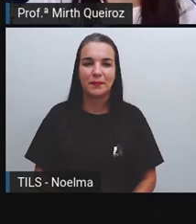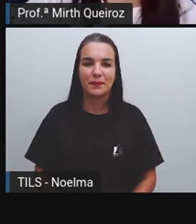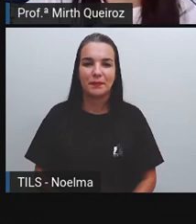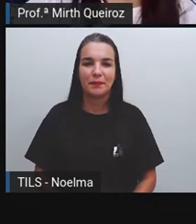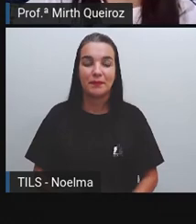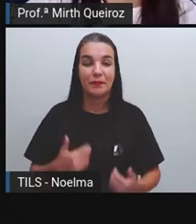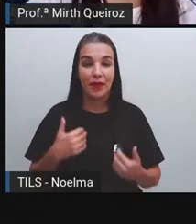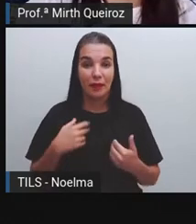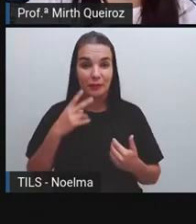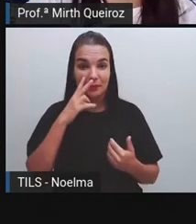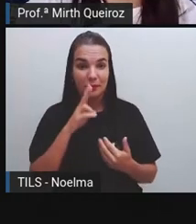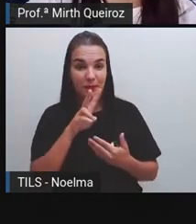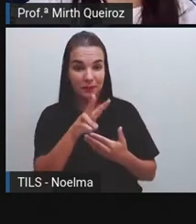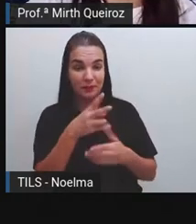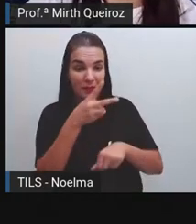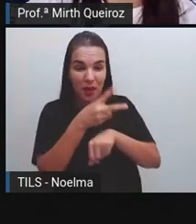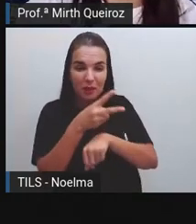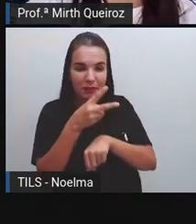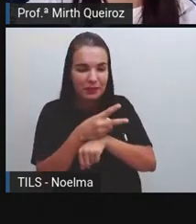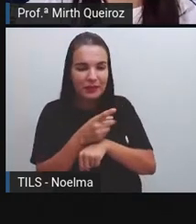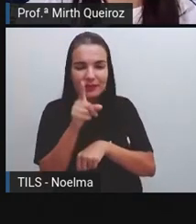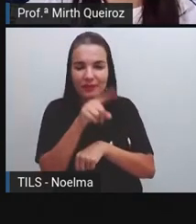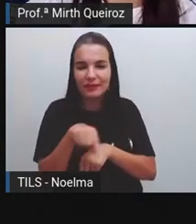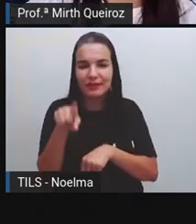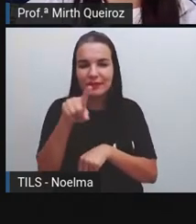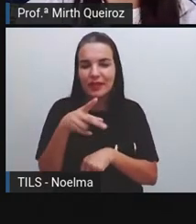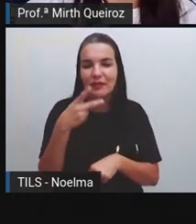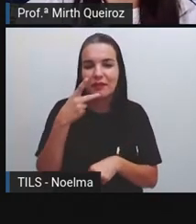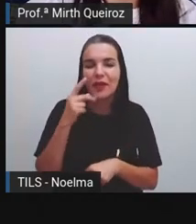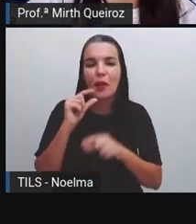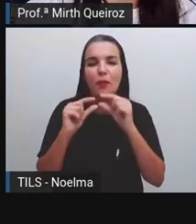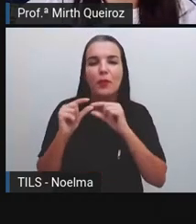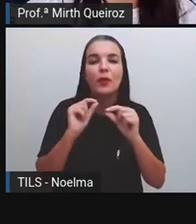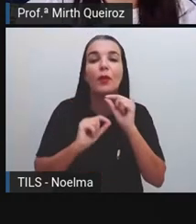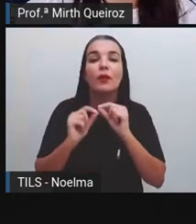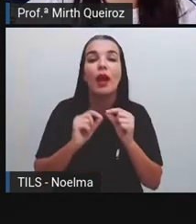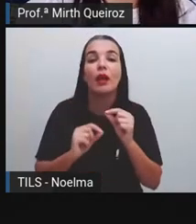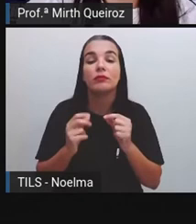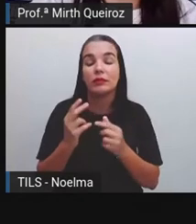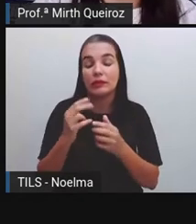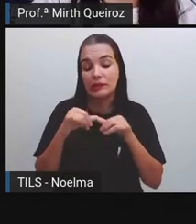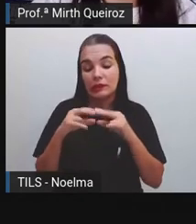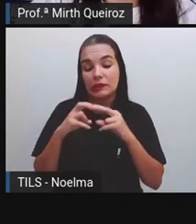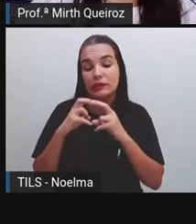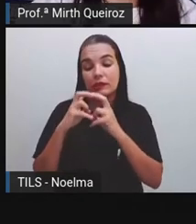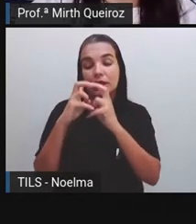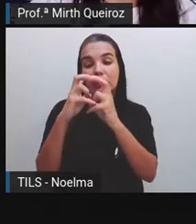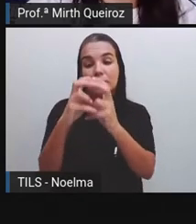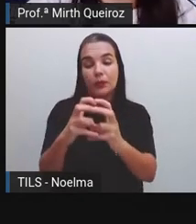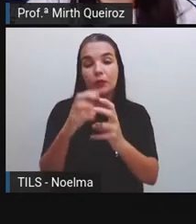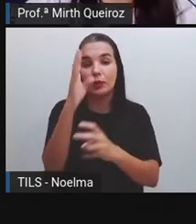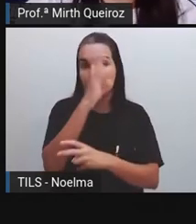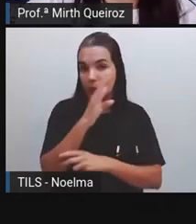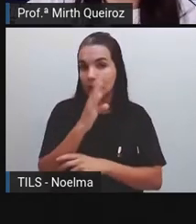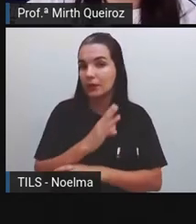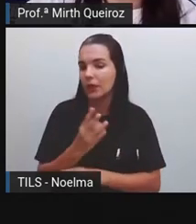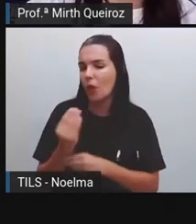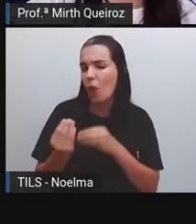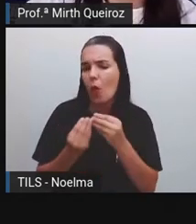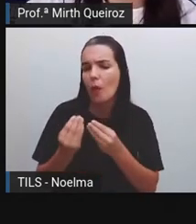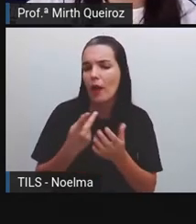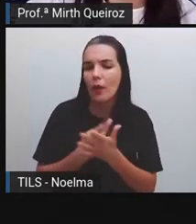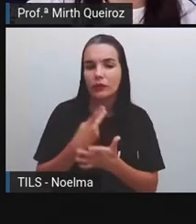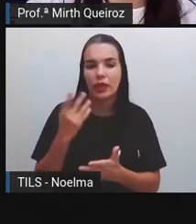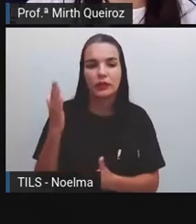Eu trouxe aqui para vocês um pequeno vídeo que vai falar aí um pouquinho sobre o transporte brasileiro, é o desenho do transporte brasileiro.